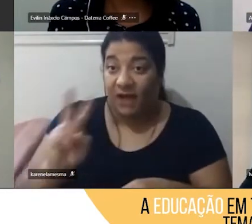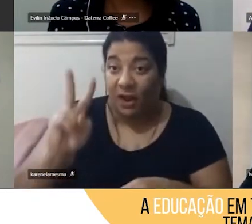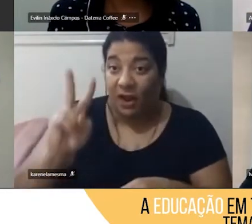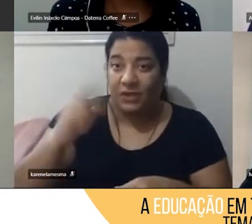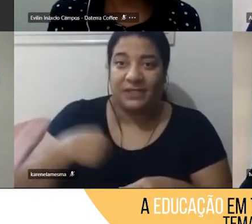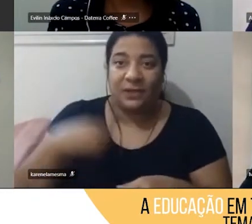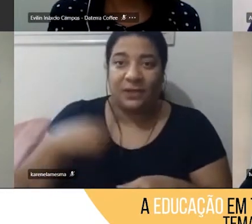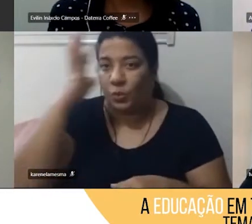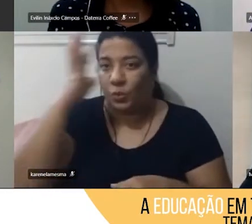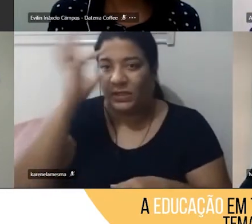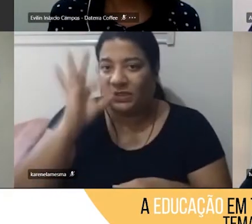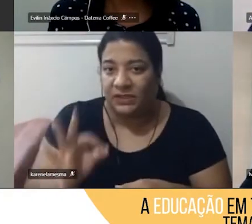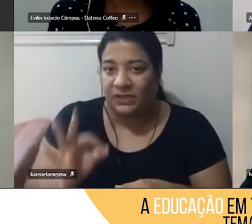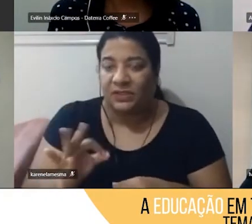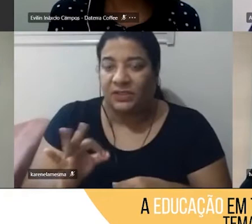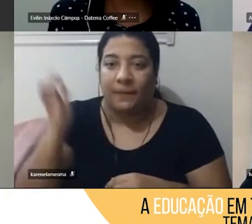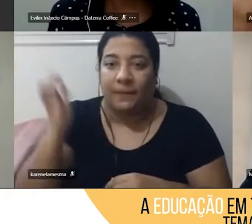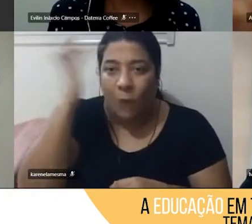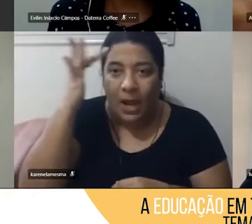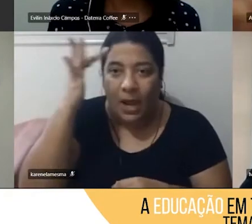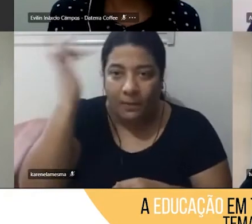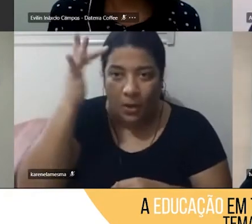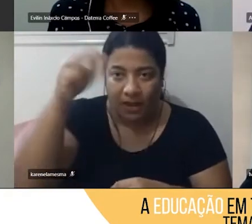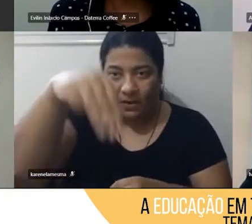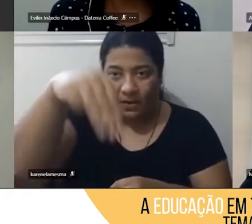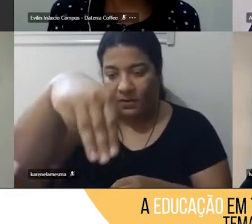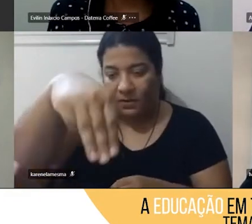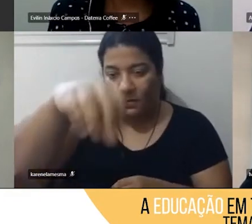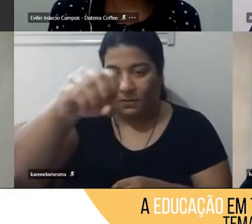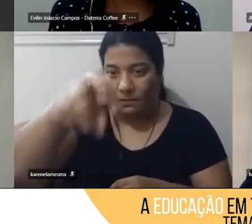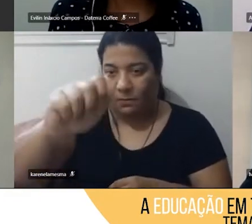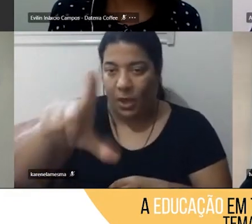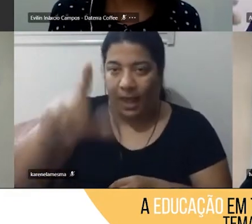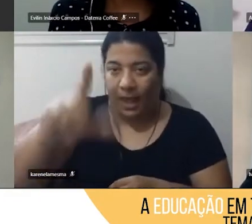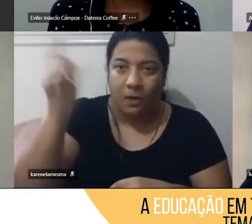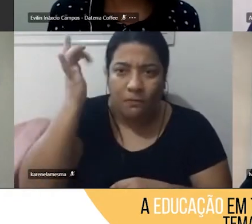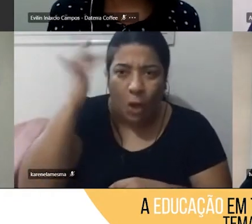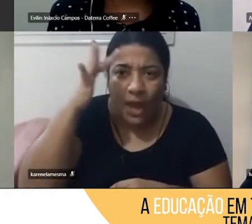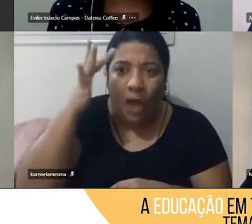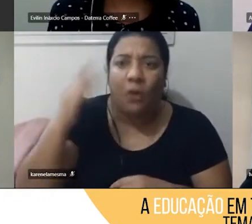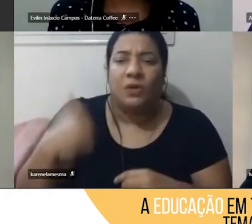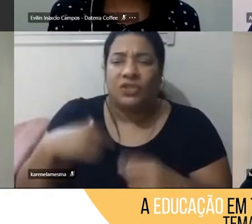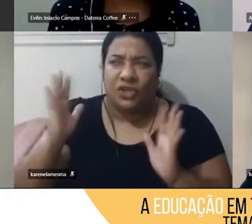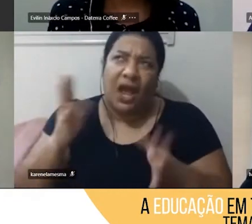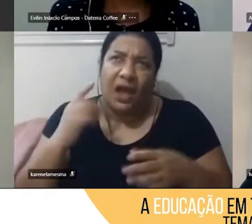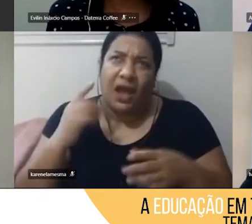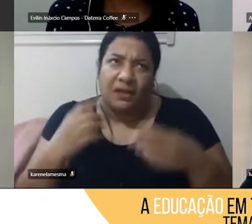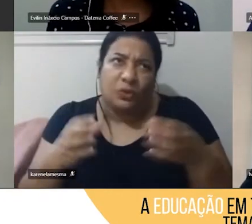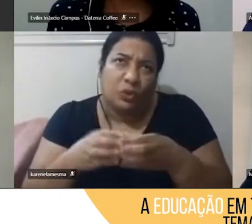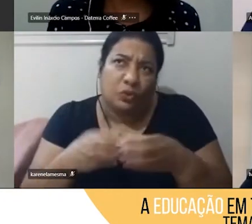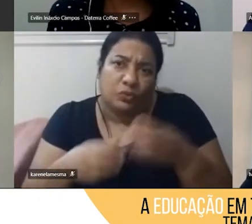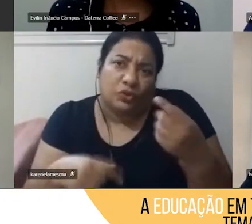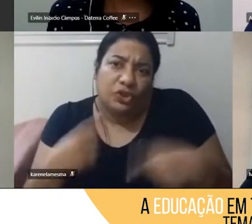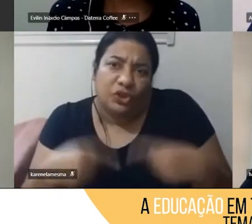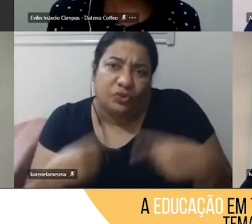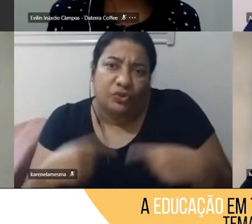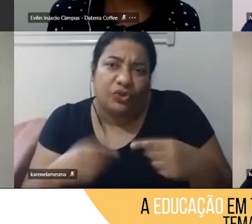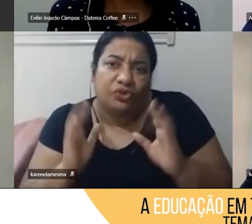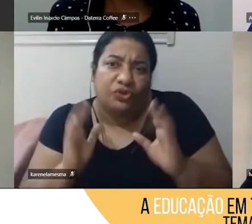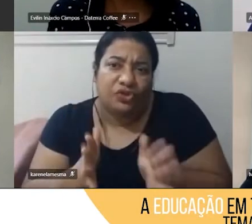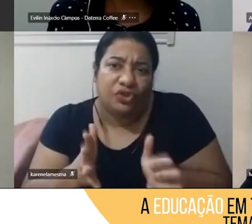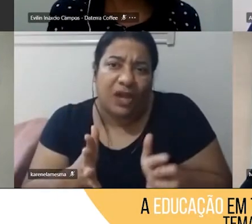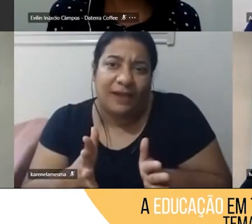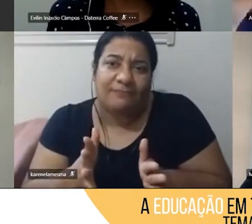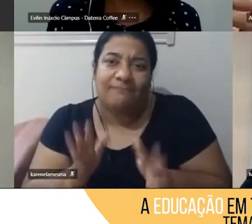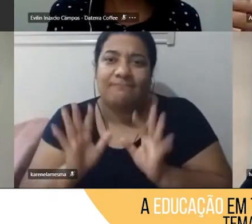a moral, na verdade. E aí, a gente já tinha discutido bastante entre o grupo de monitores, mas eu estava